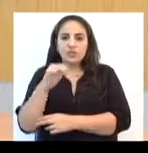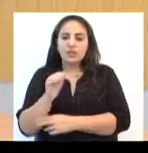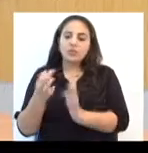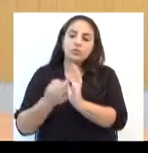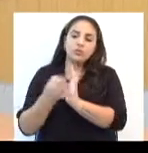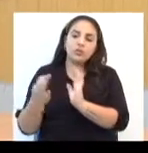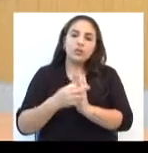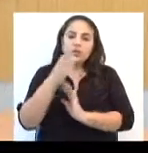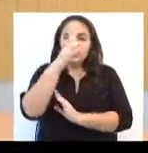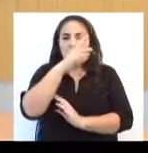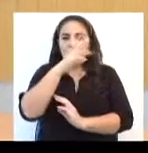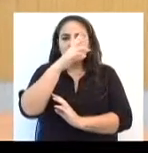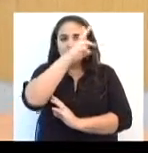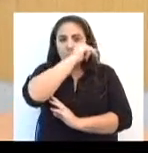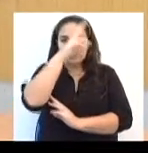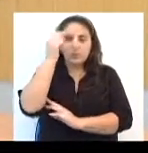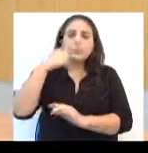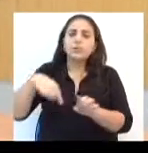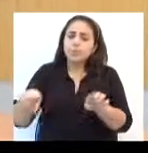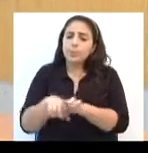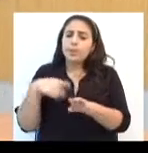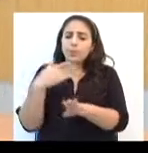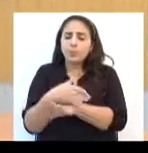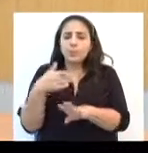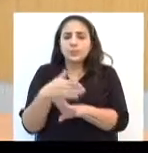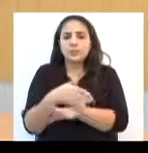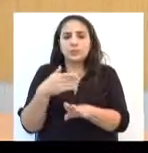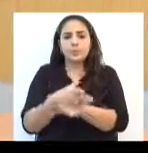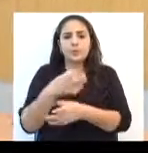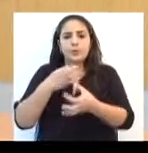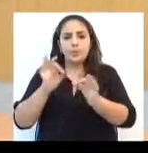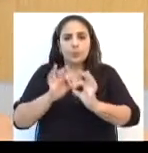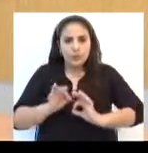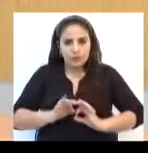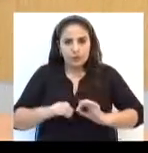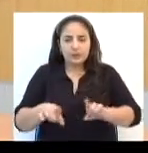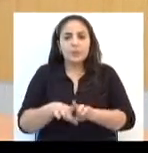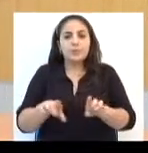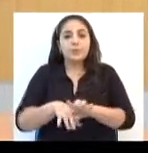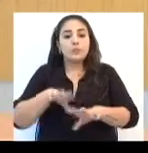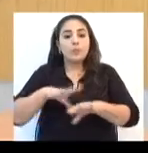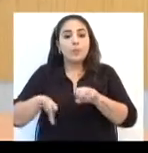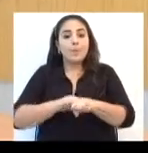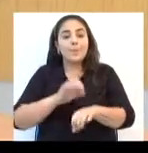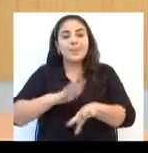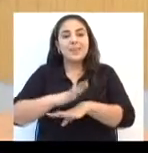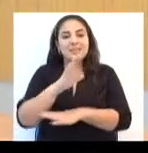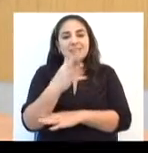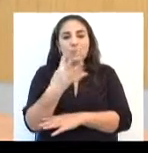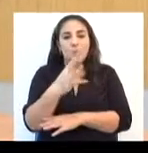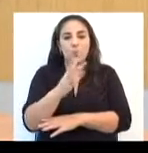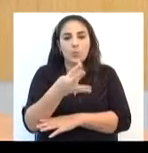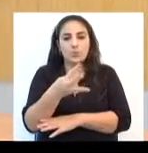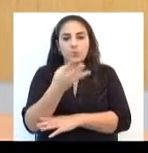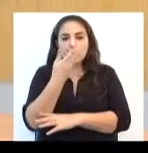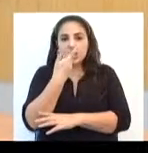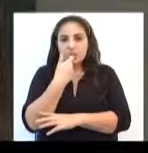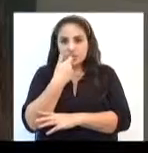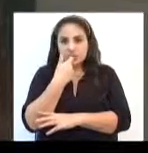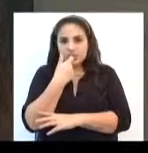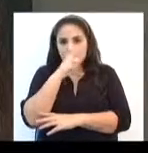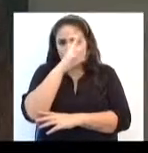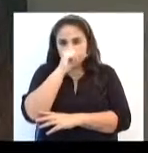administração também incorpore este programa, que já formou mais de 4 mil crianças na rede municipal.